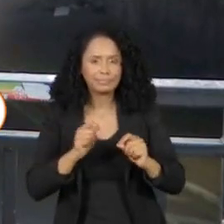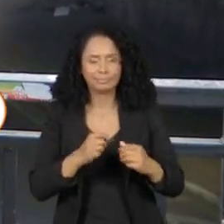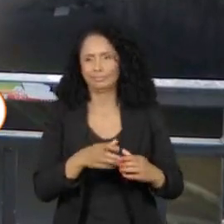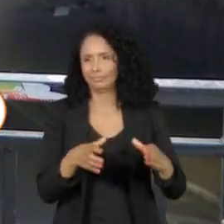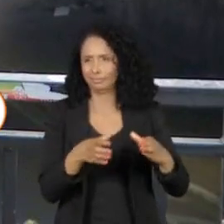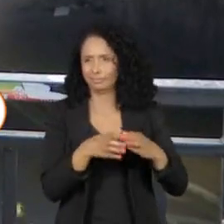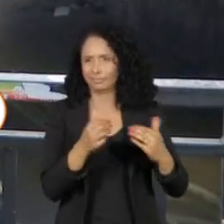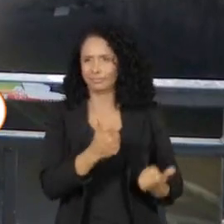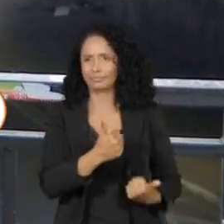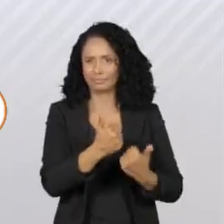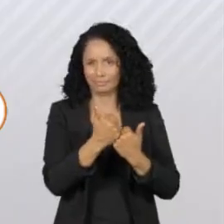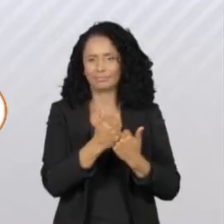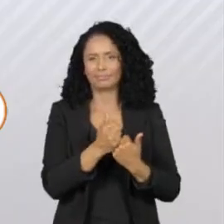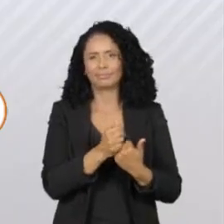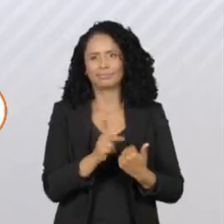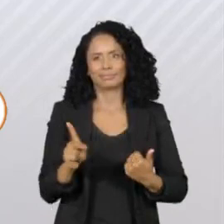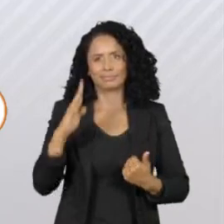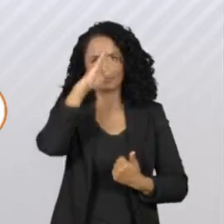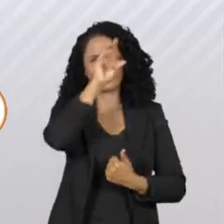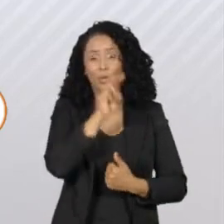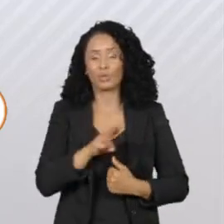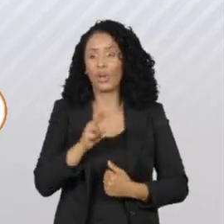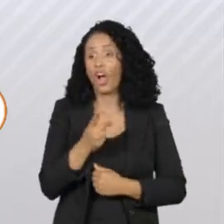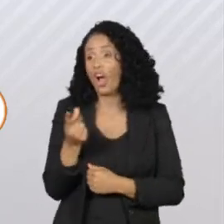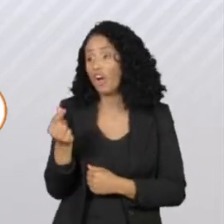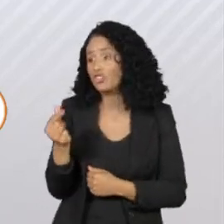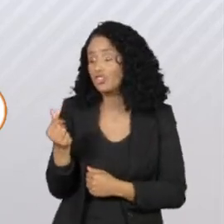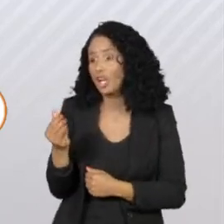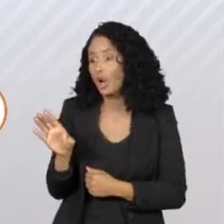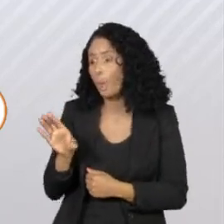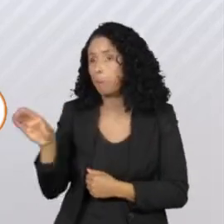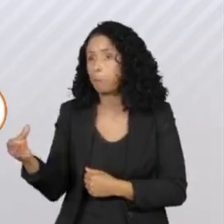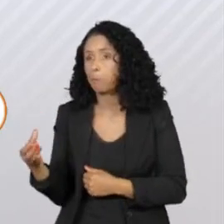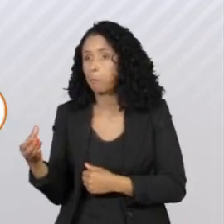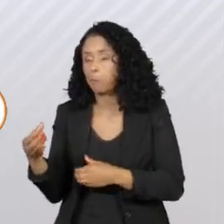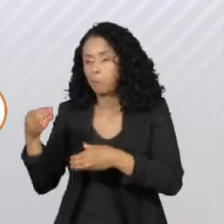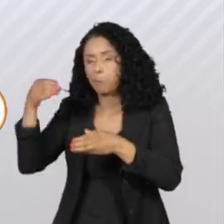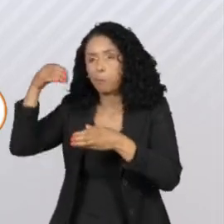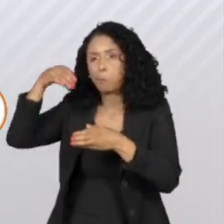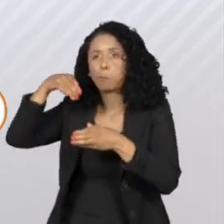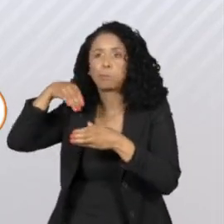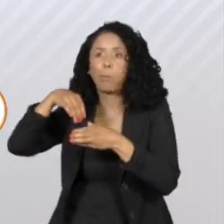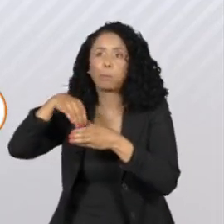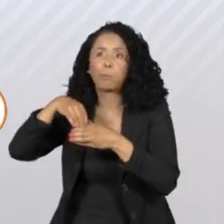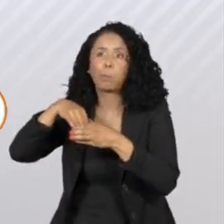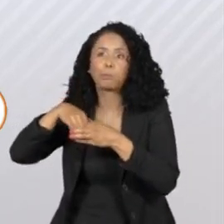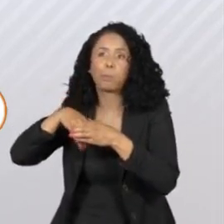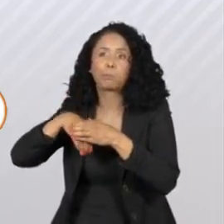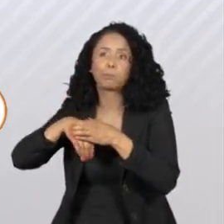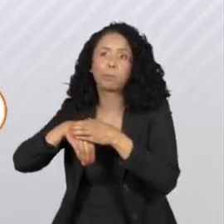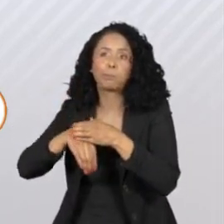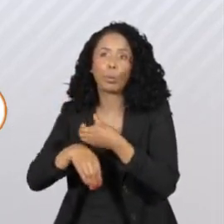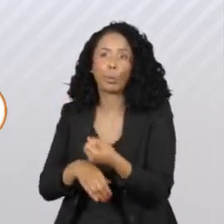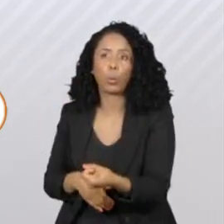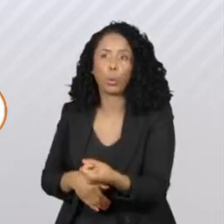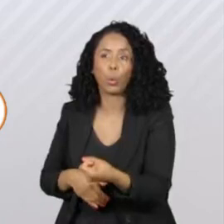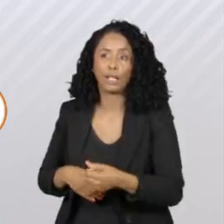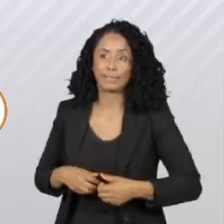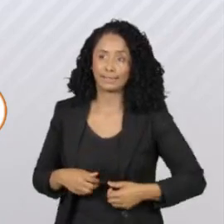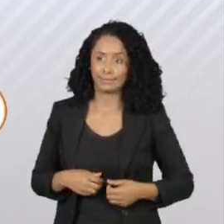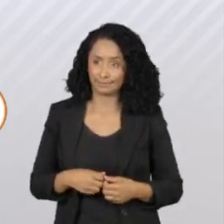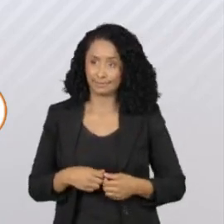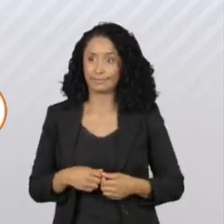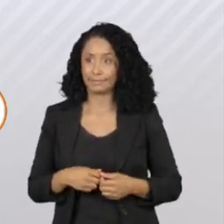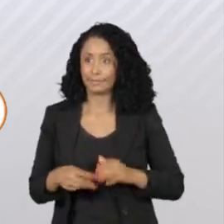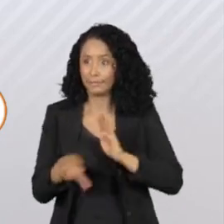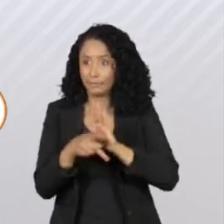presidente foi o termo enfiou o dinheiro no ralo, dito pelo presidente Jair Bolsonaro em referência a Lula.